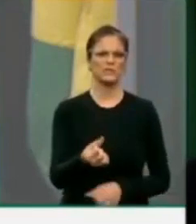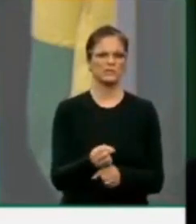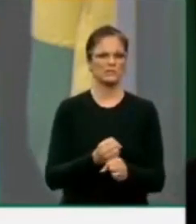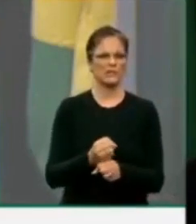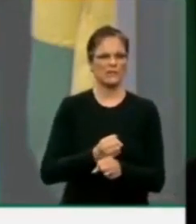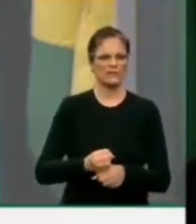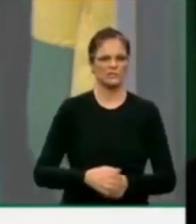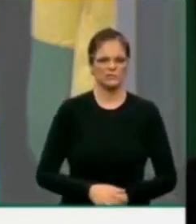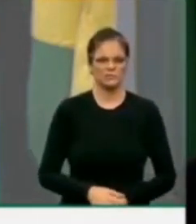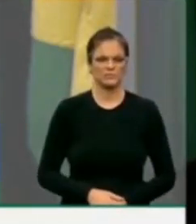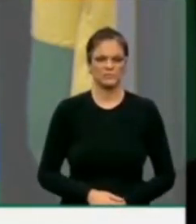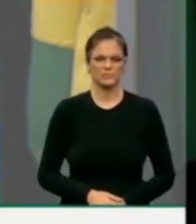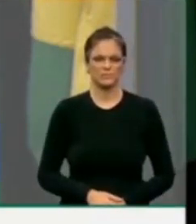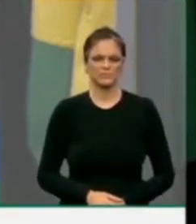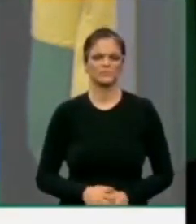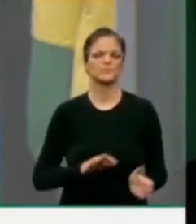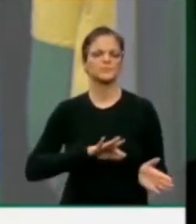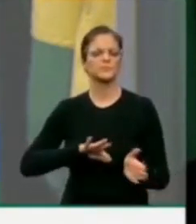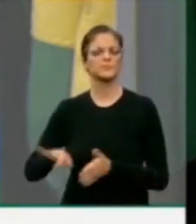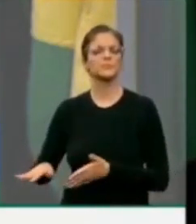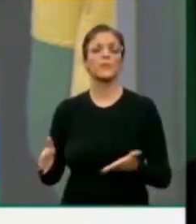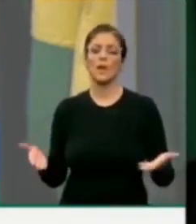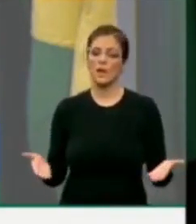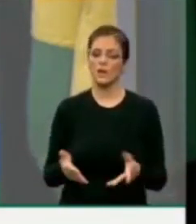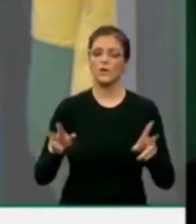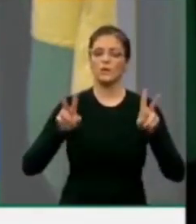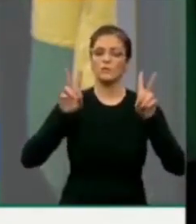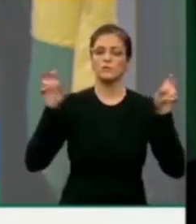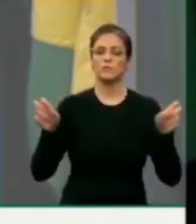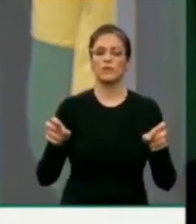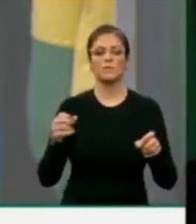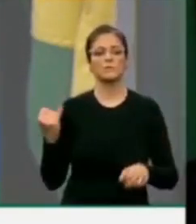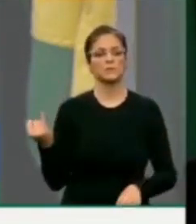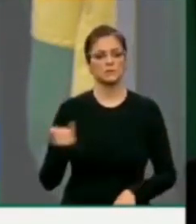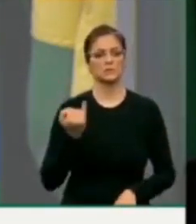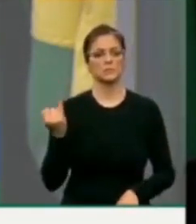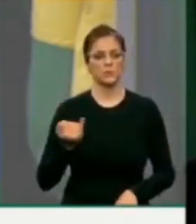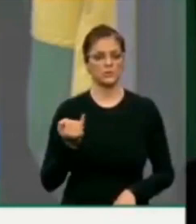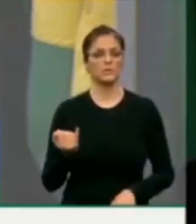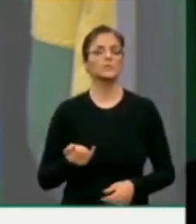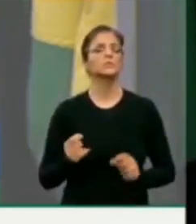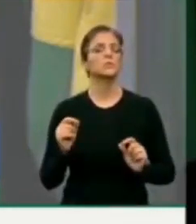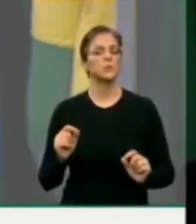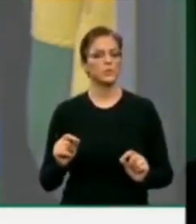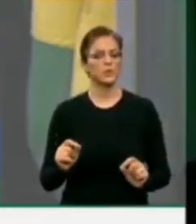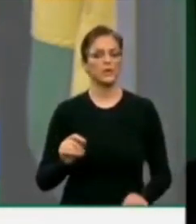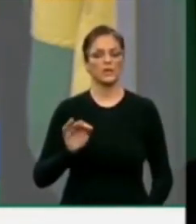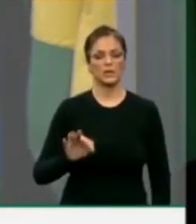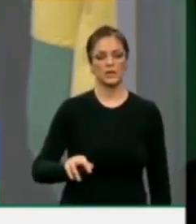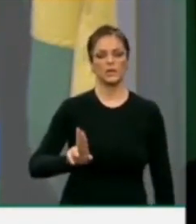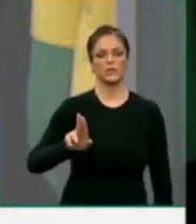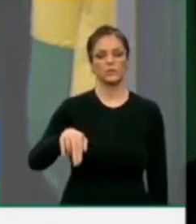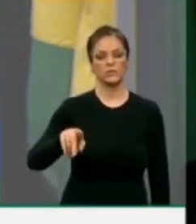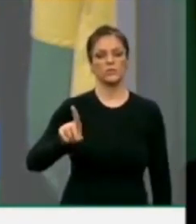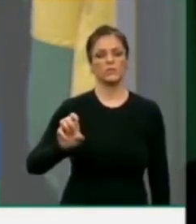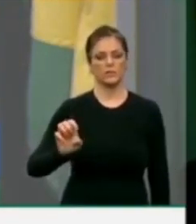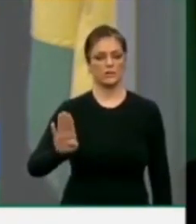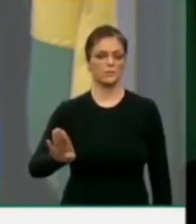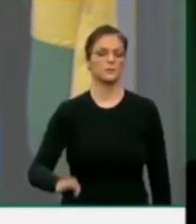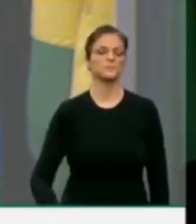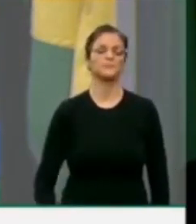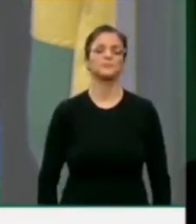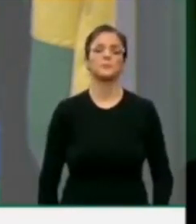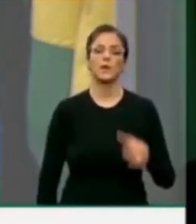Vamos falar agora a respeito desse tema tão importante que está sendo hoje pautado, que é a questão do Fundeb. Ontem eu fui